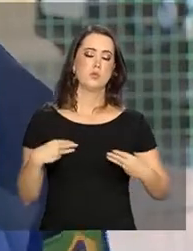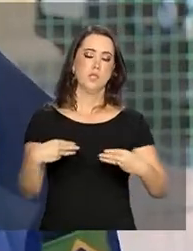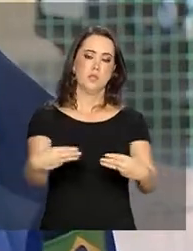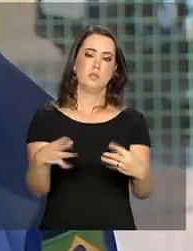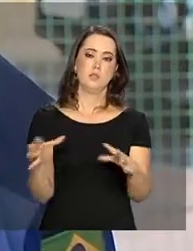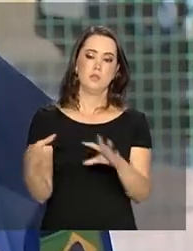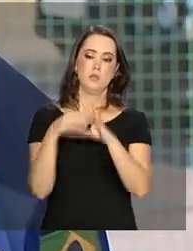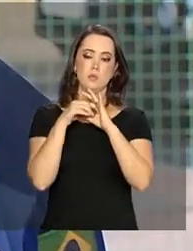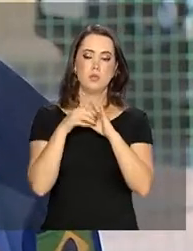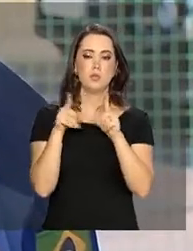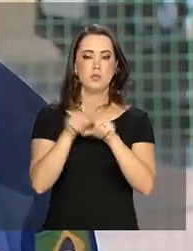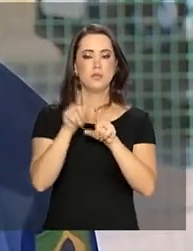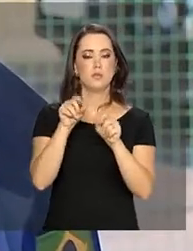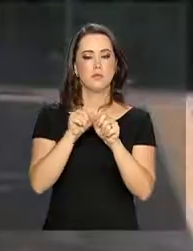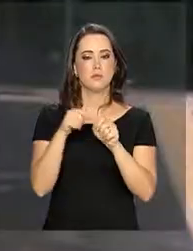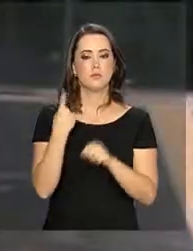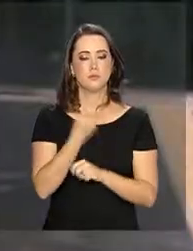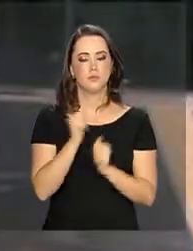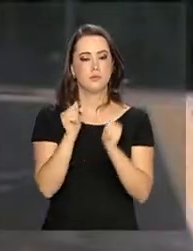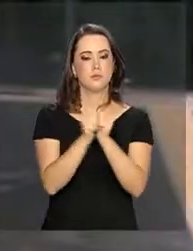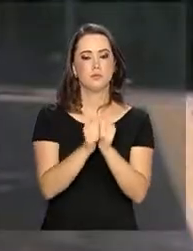e isso é que a gente vai fazer.